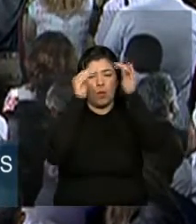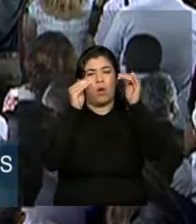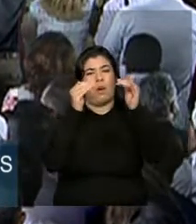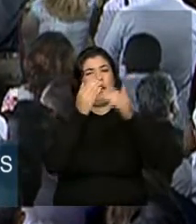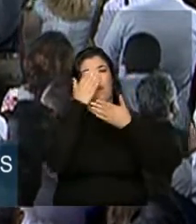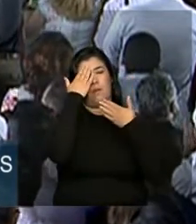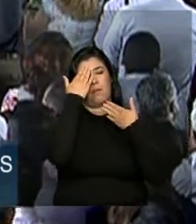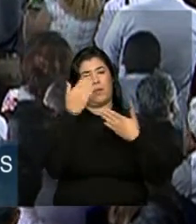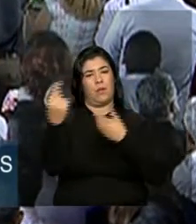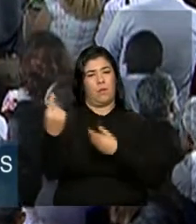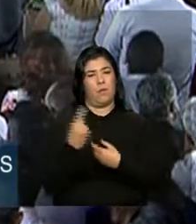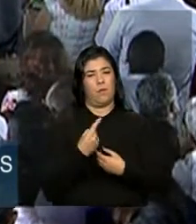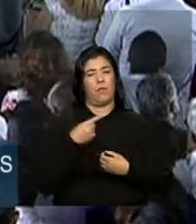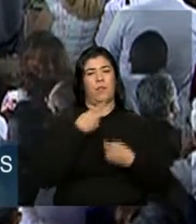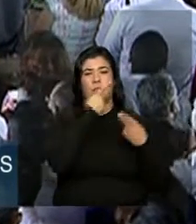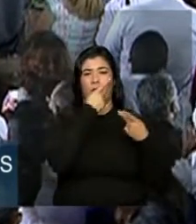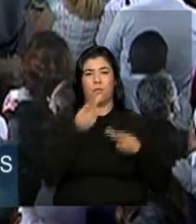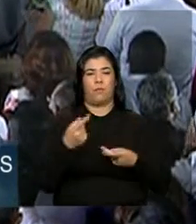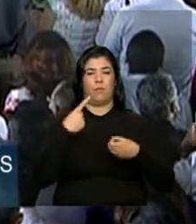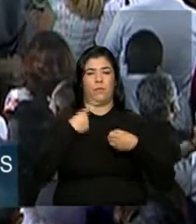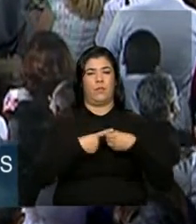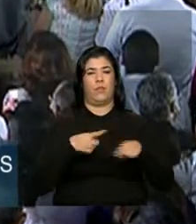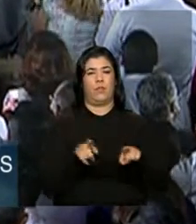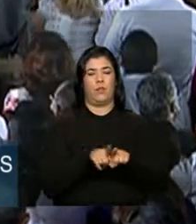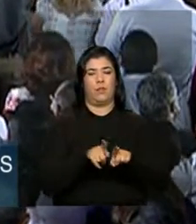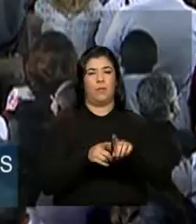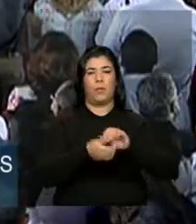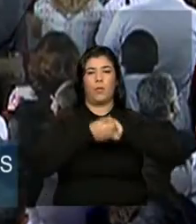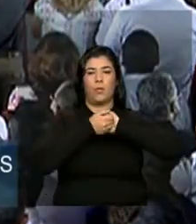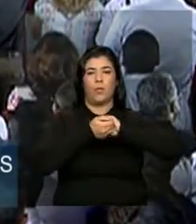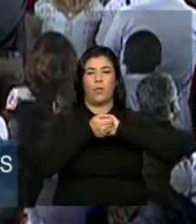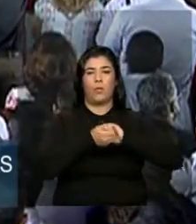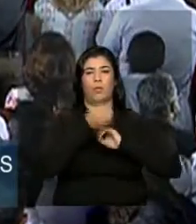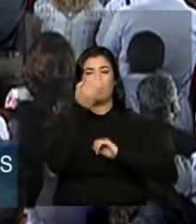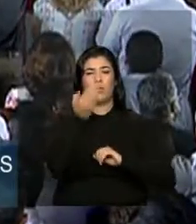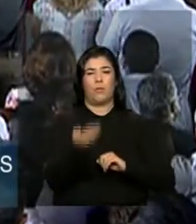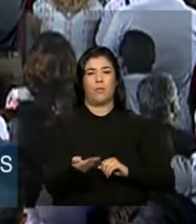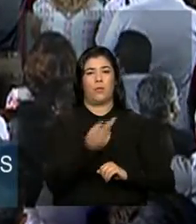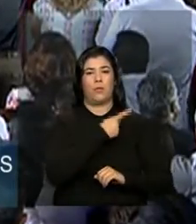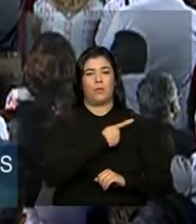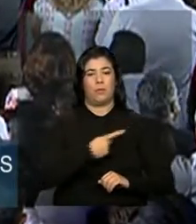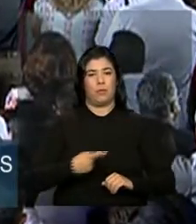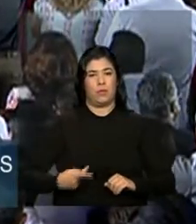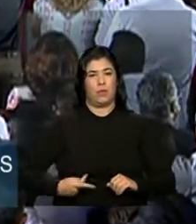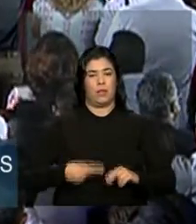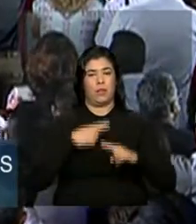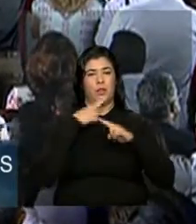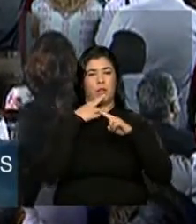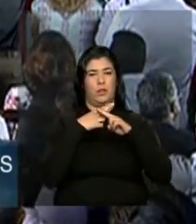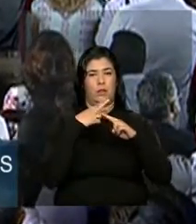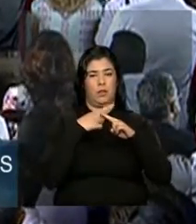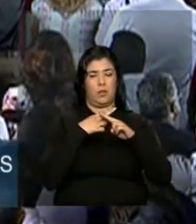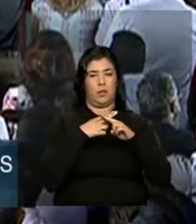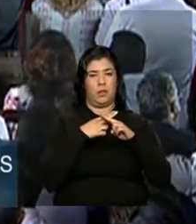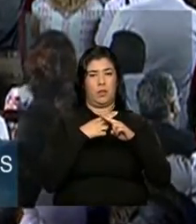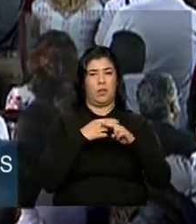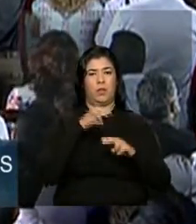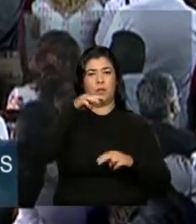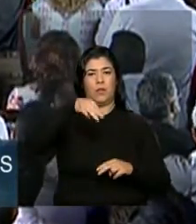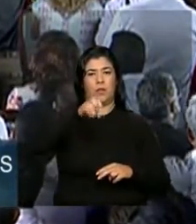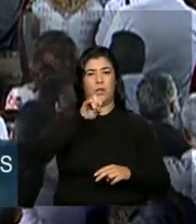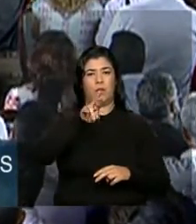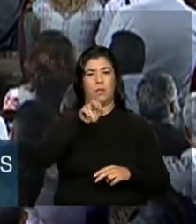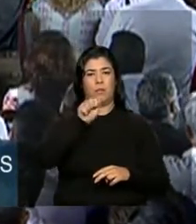na nossa cidade. Cumprimentar a presidenta da Caixa Econômica Federal, Miriam